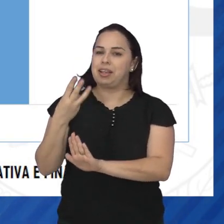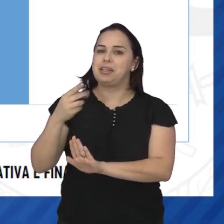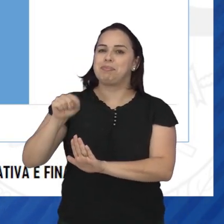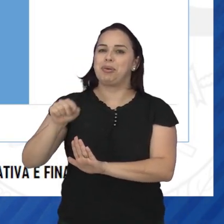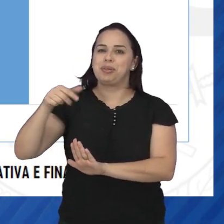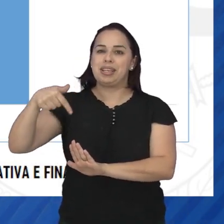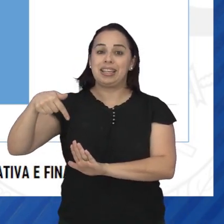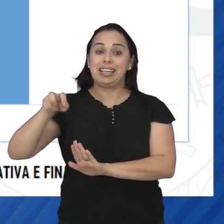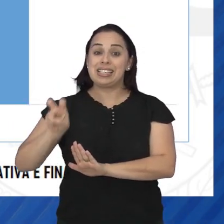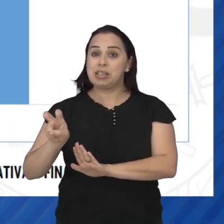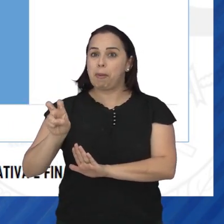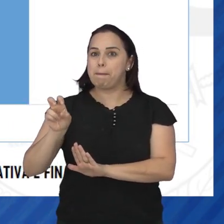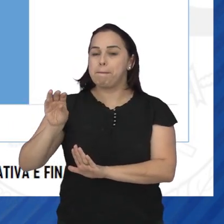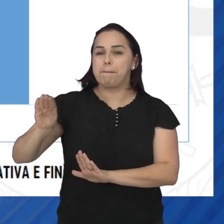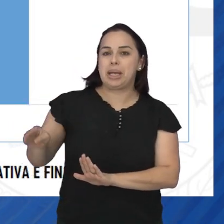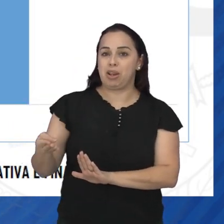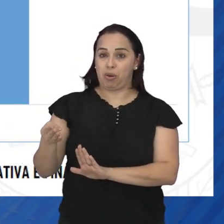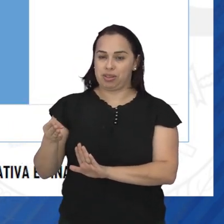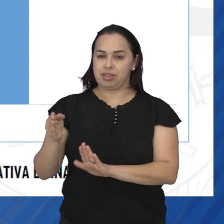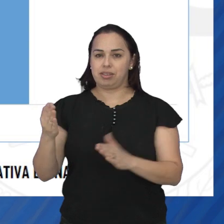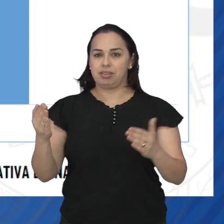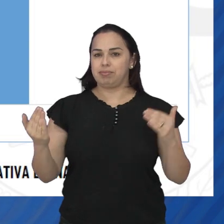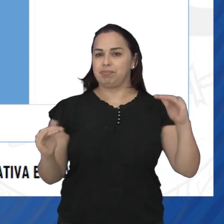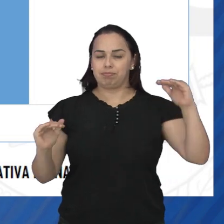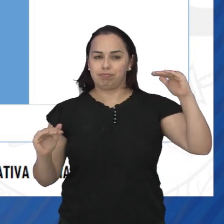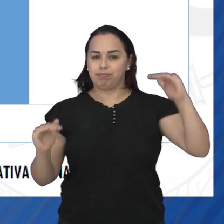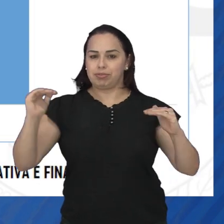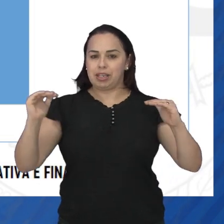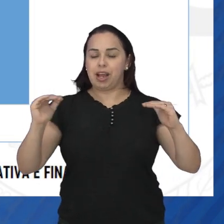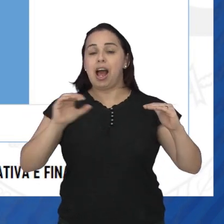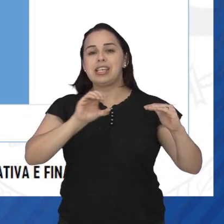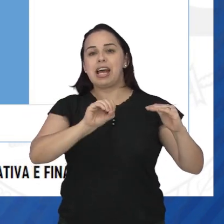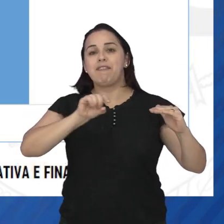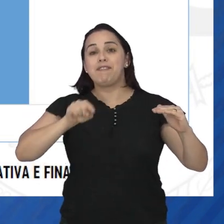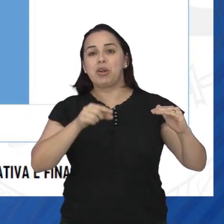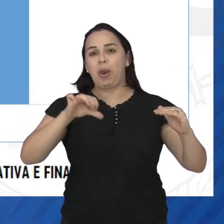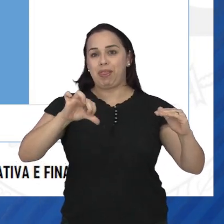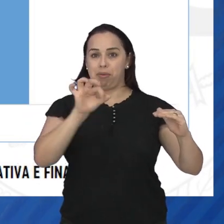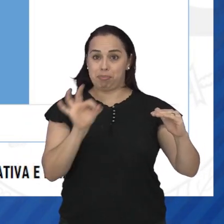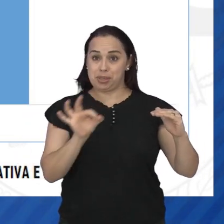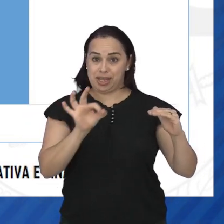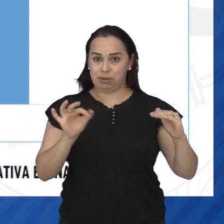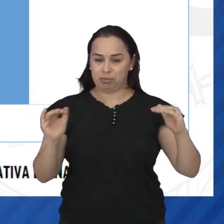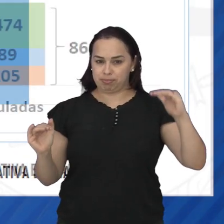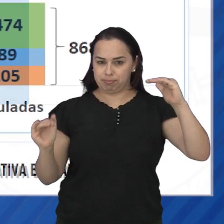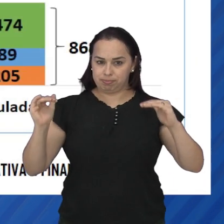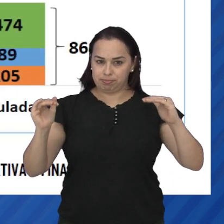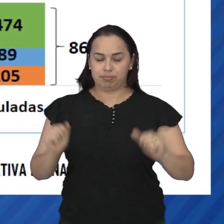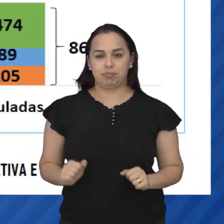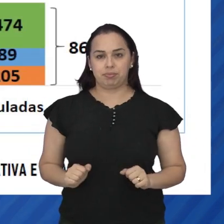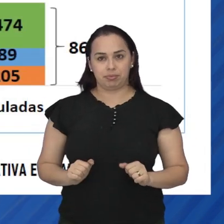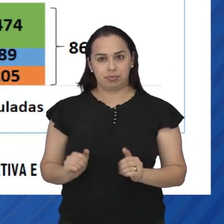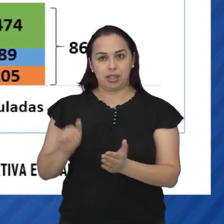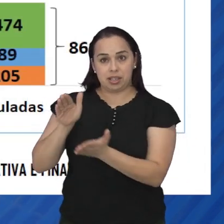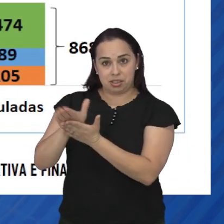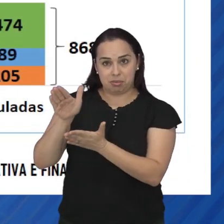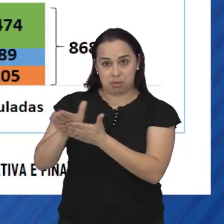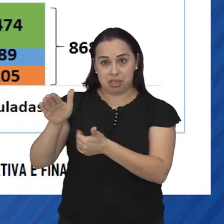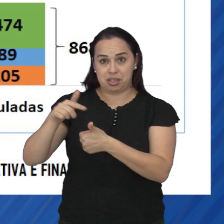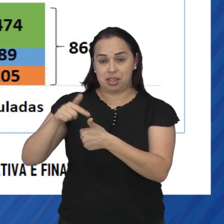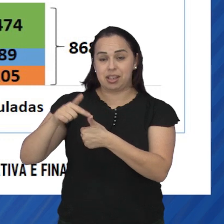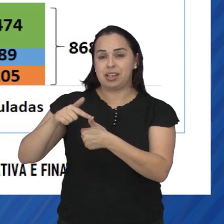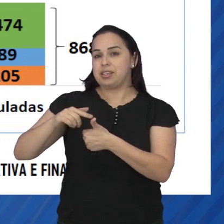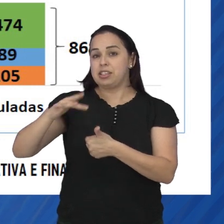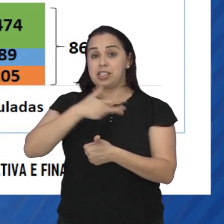$,75 bilhões, o que representa uma diferença de 0,9%. As despesas com